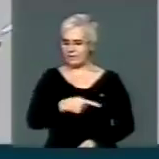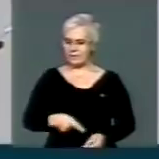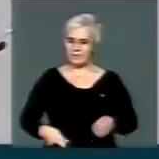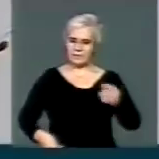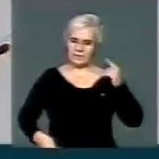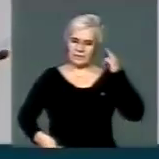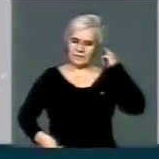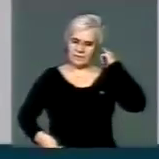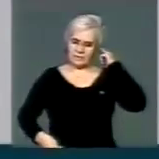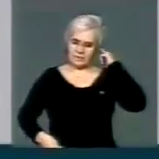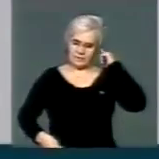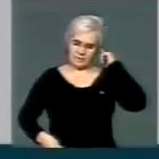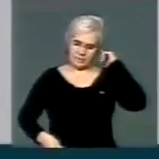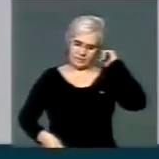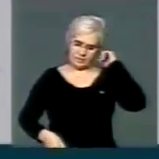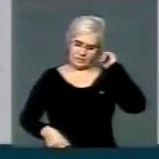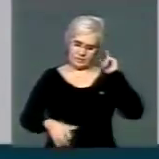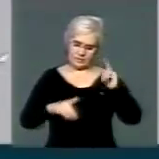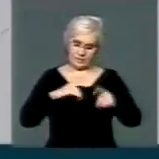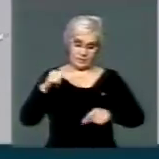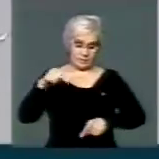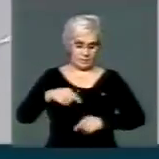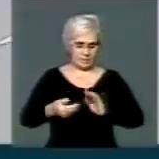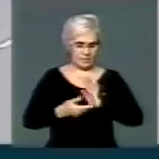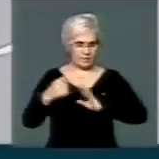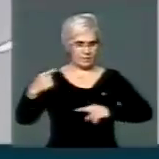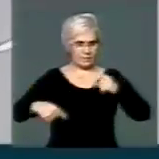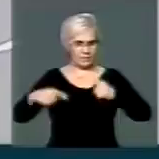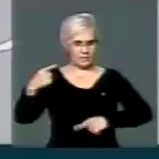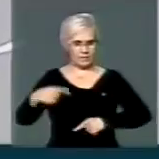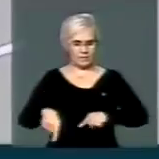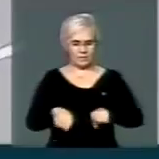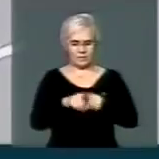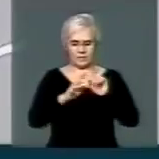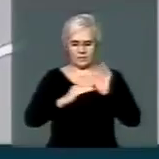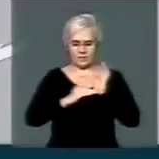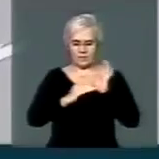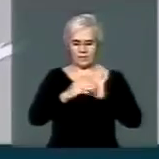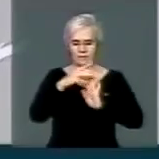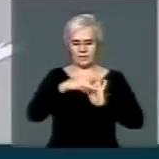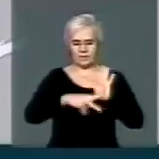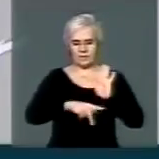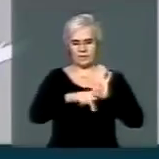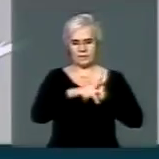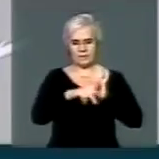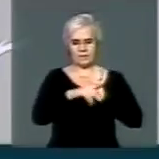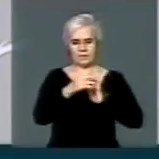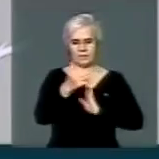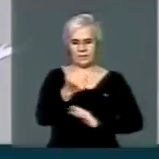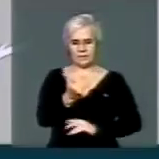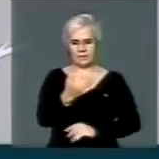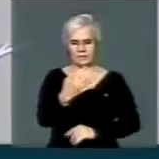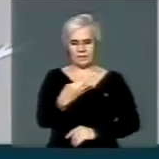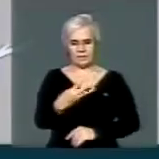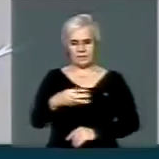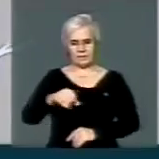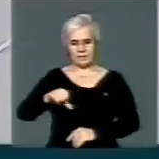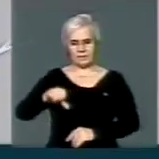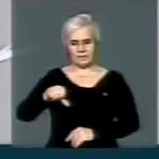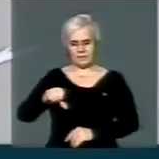está em discussão nessa casa e no Senado a medida provisória 649.